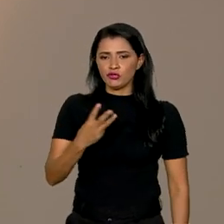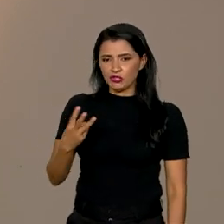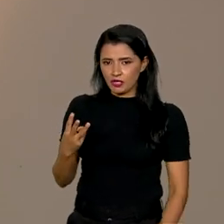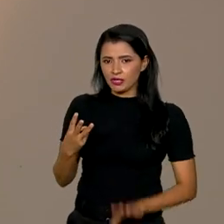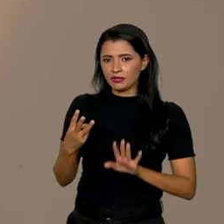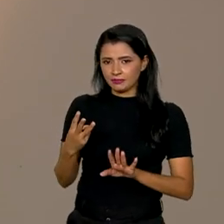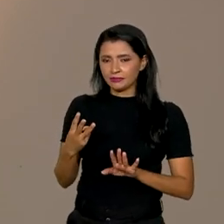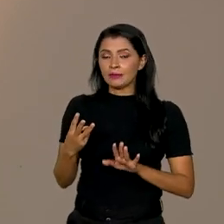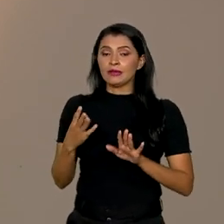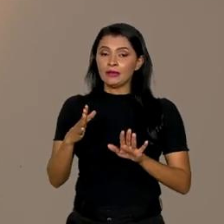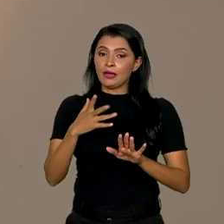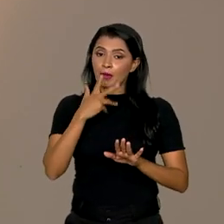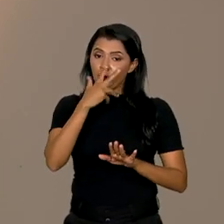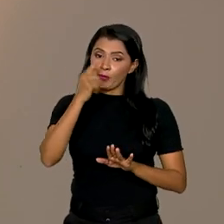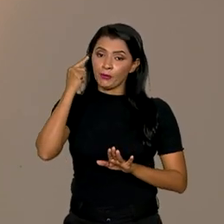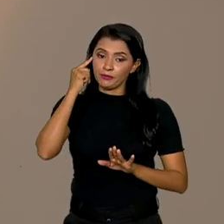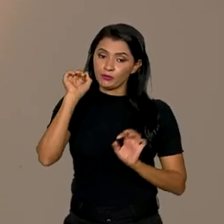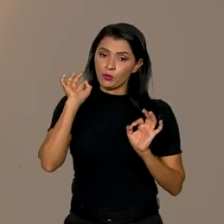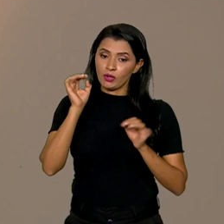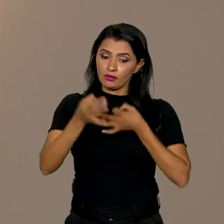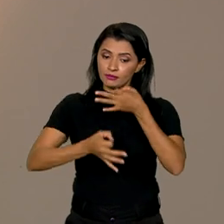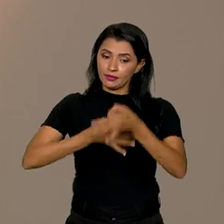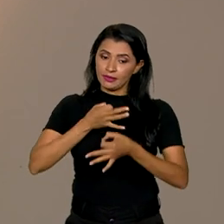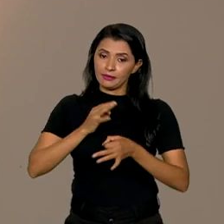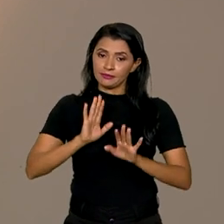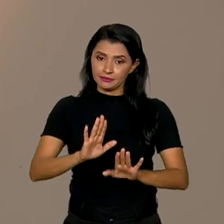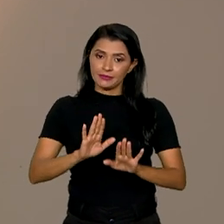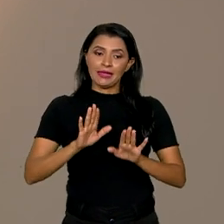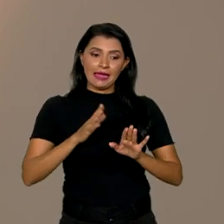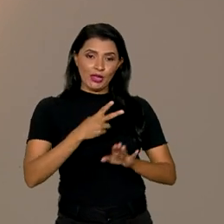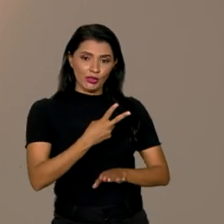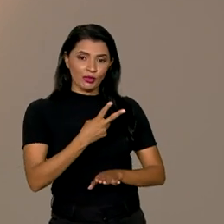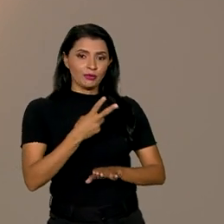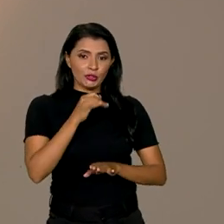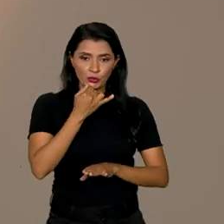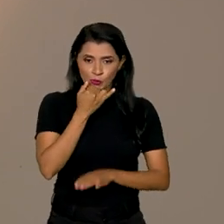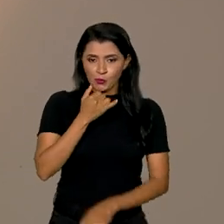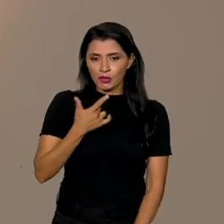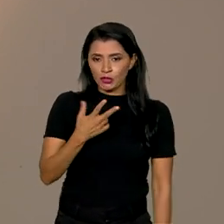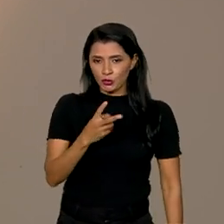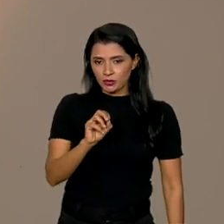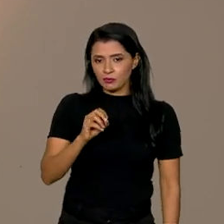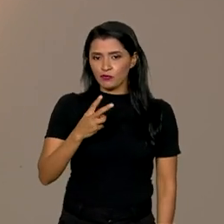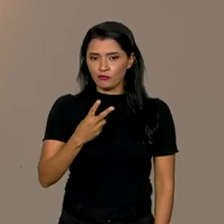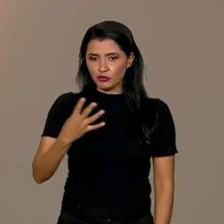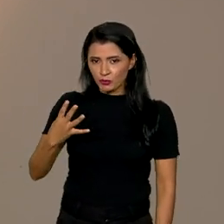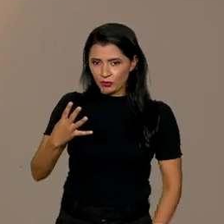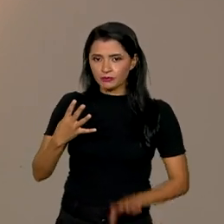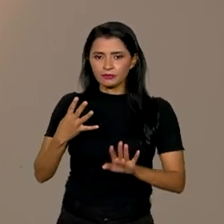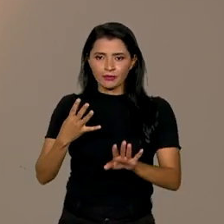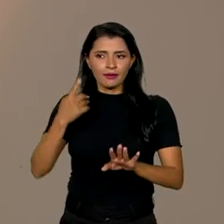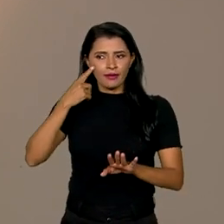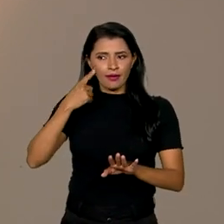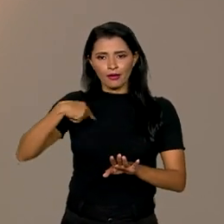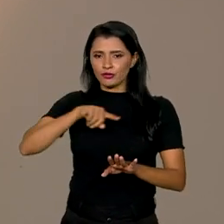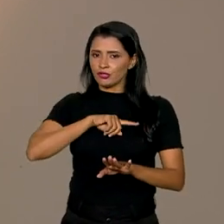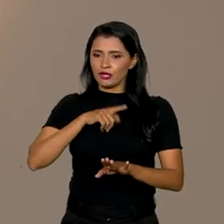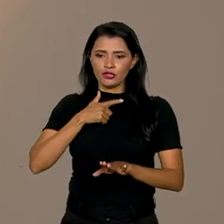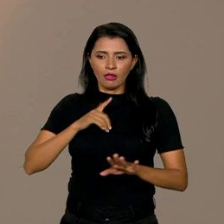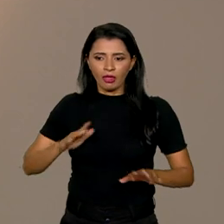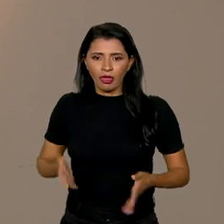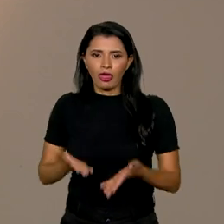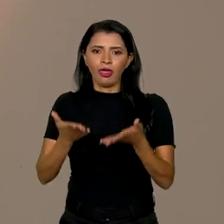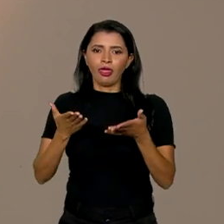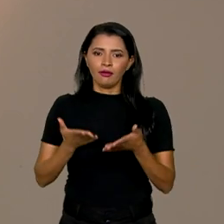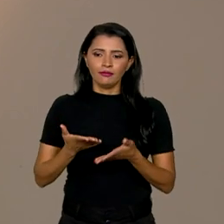acho é que, embora a gente não vai ter um impulso